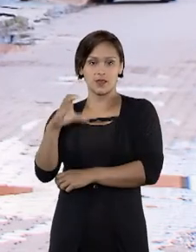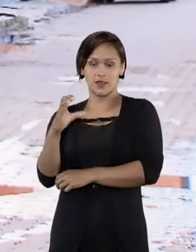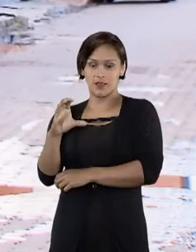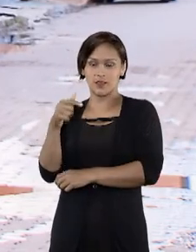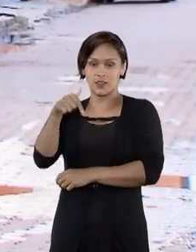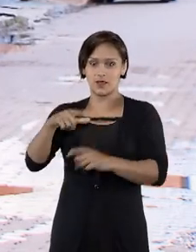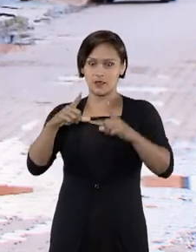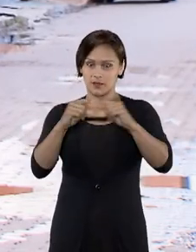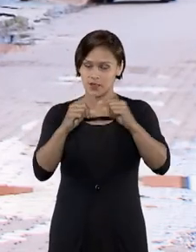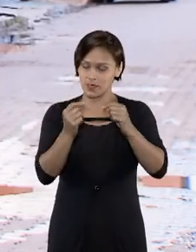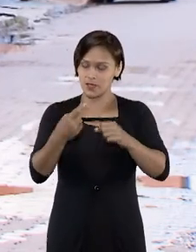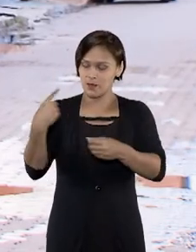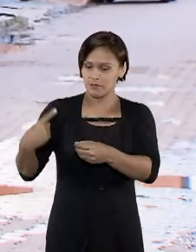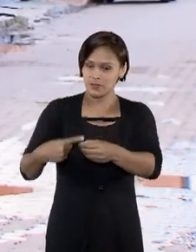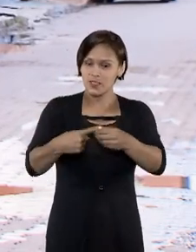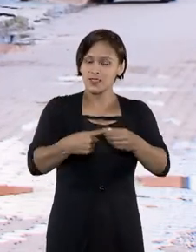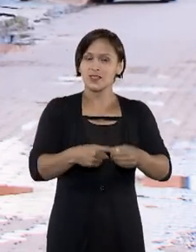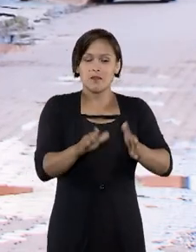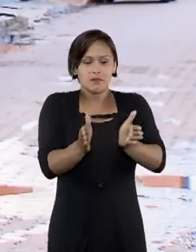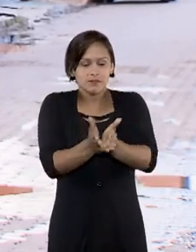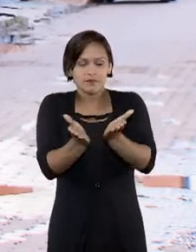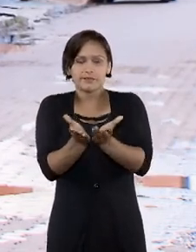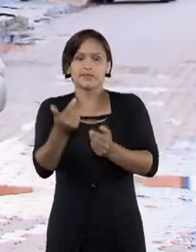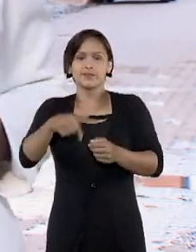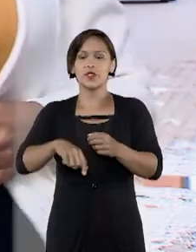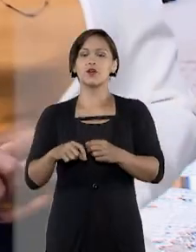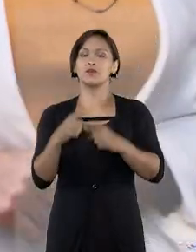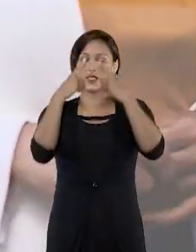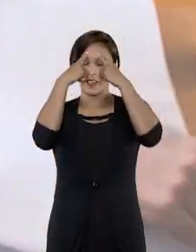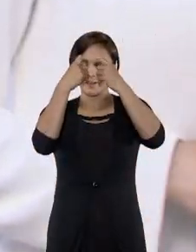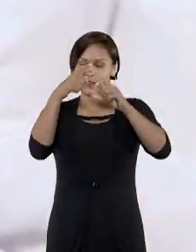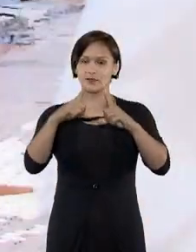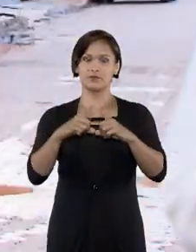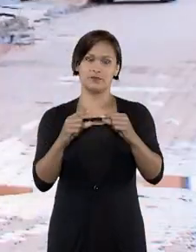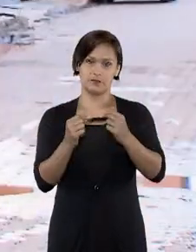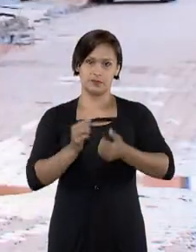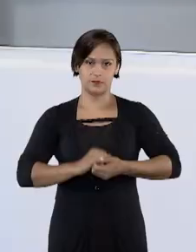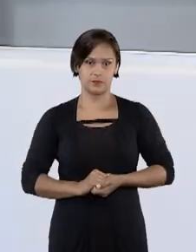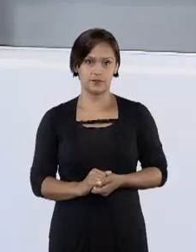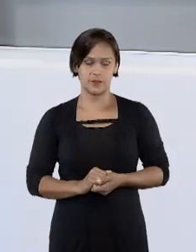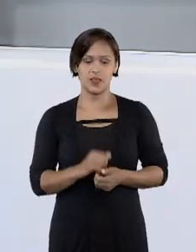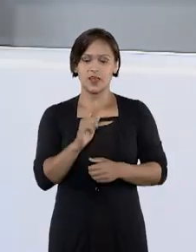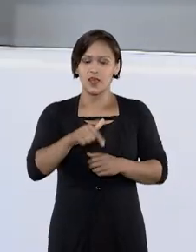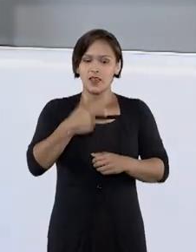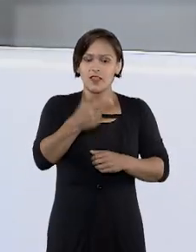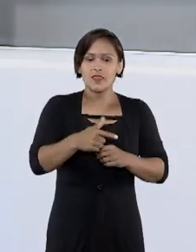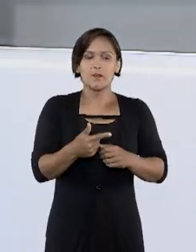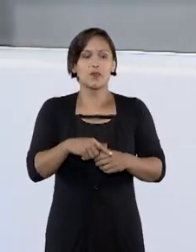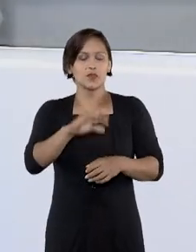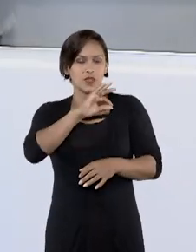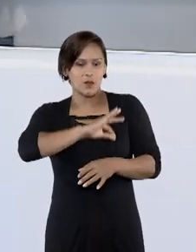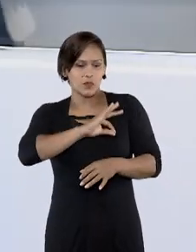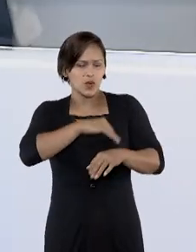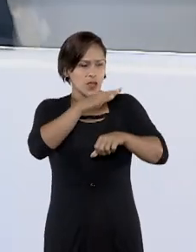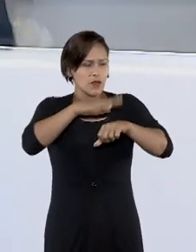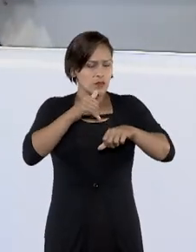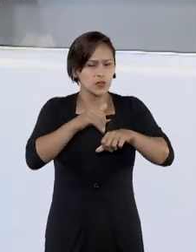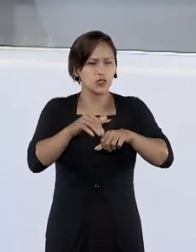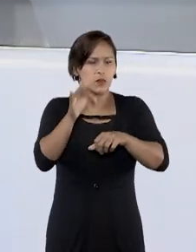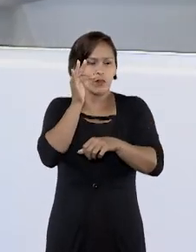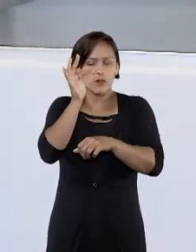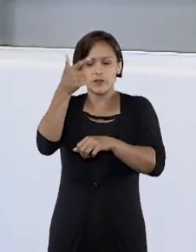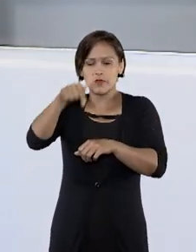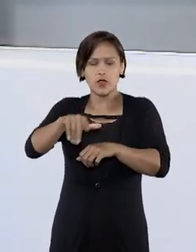Ceilândia, uma das cidades mais carentes e violentas do DF. Depois que foi abordado pela polícia e